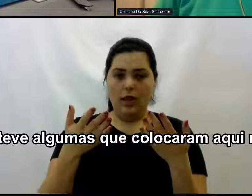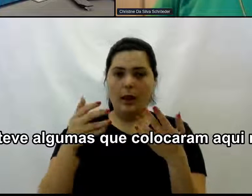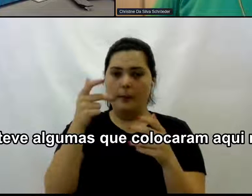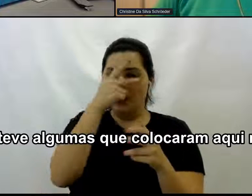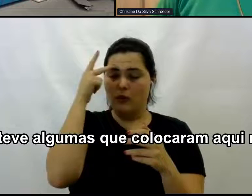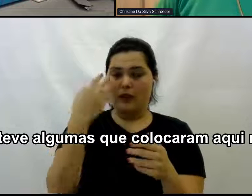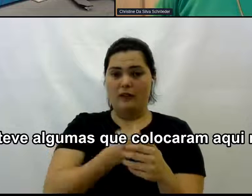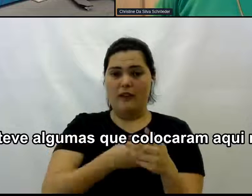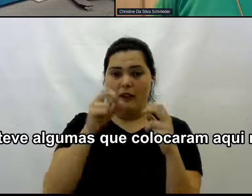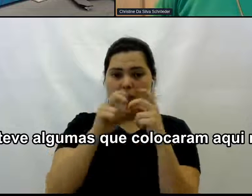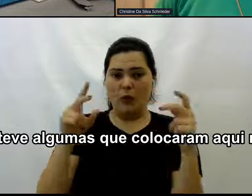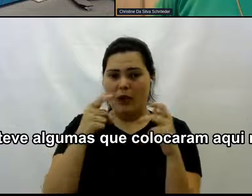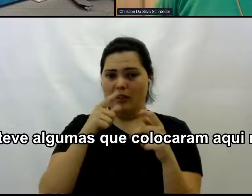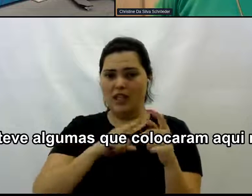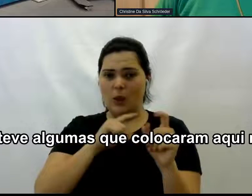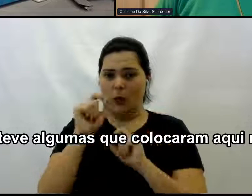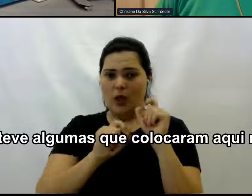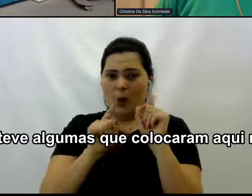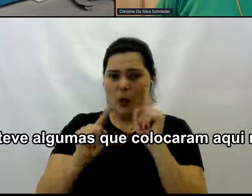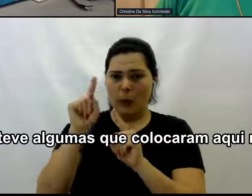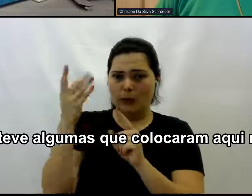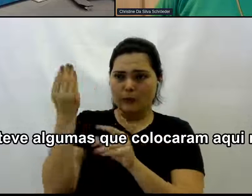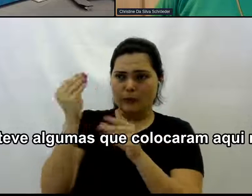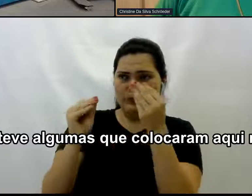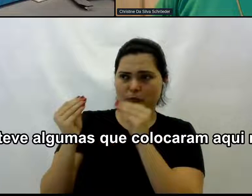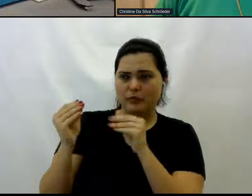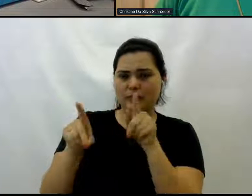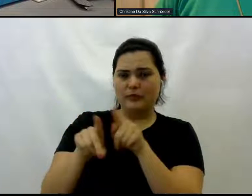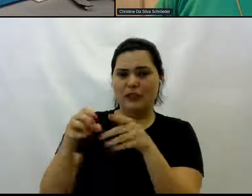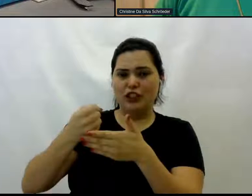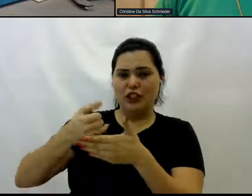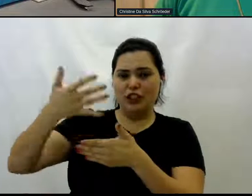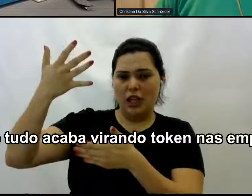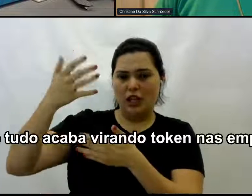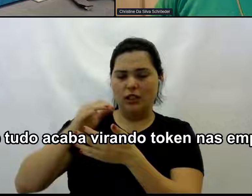online Eu vi que Teve algumas Que colocaram Aqui no chat